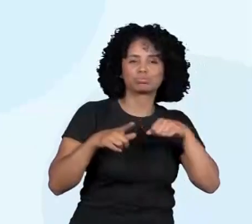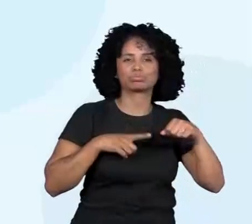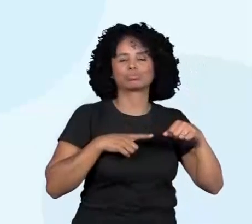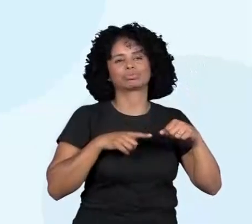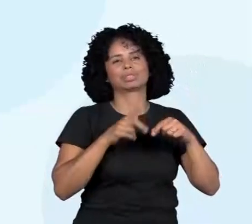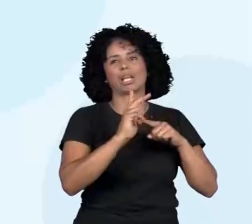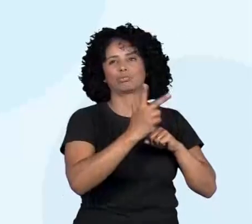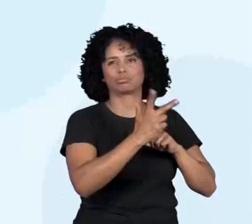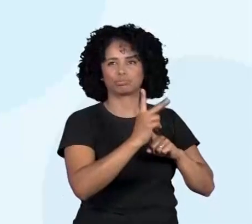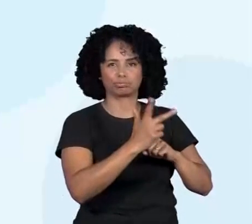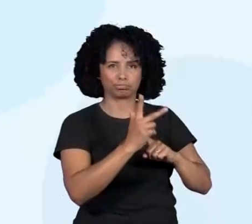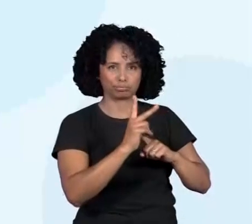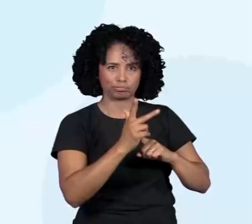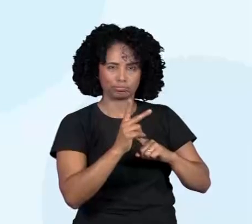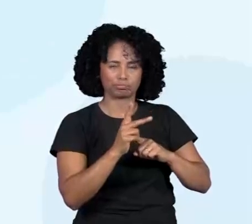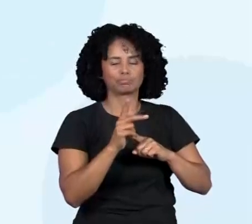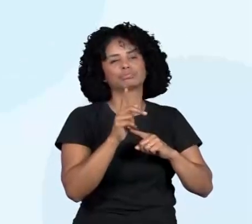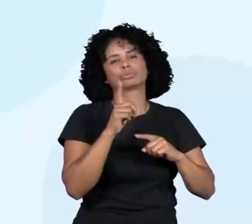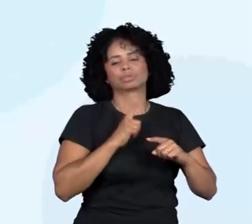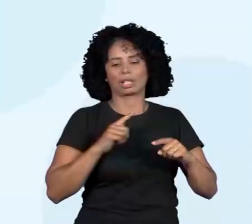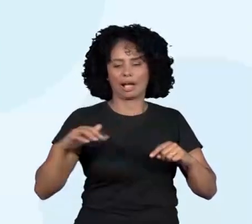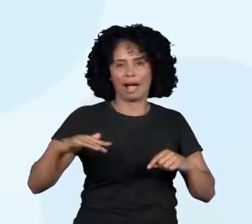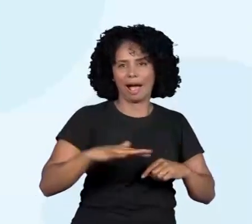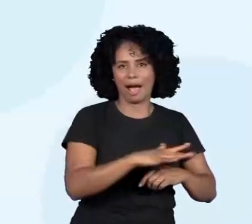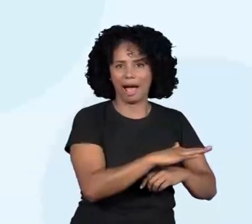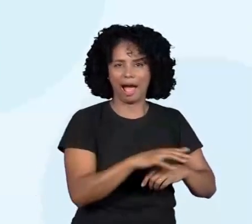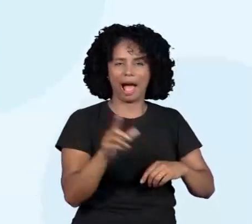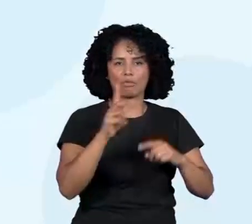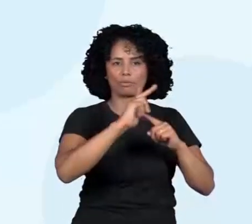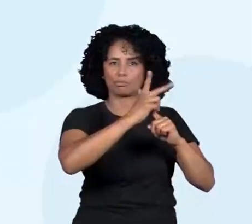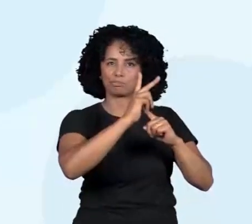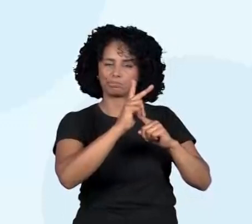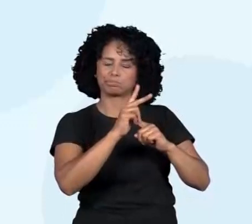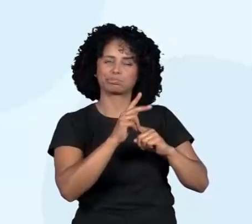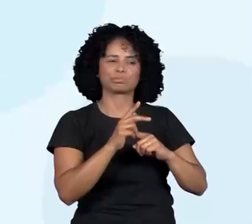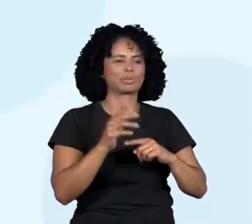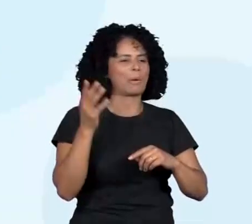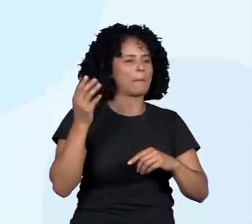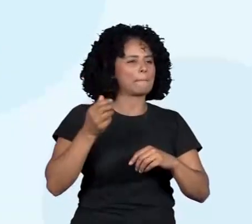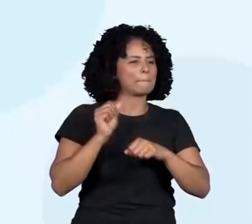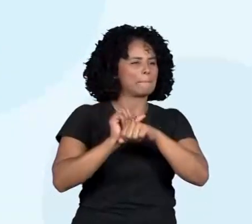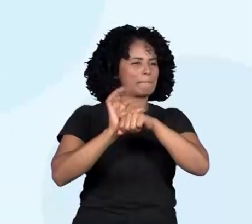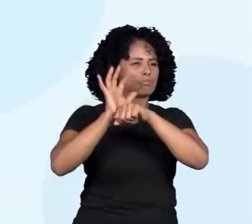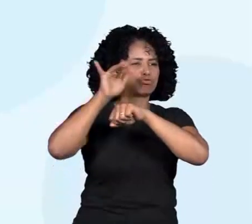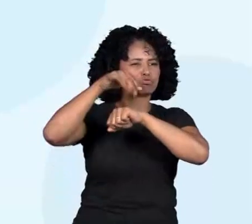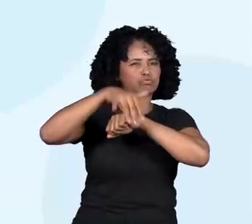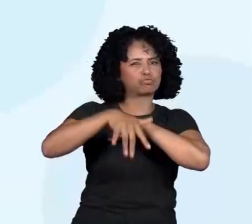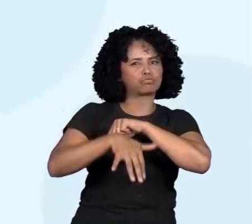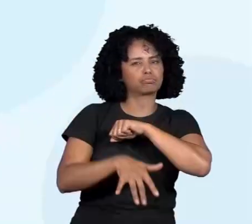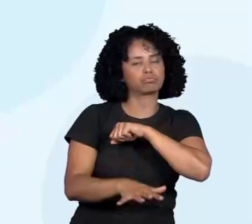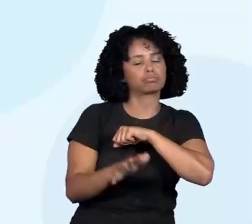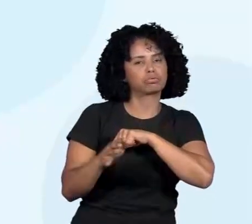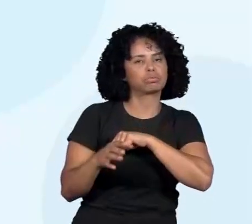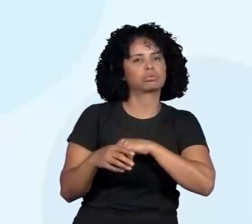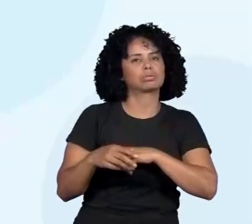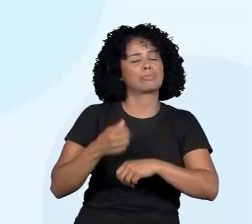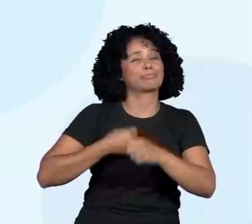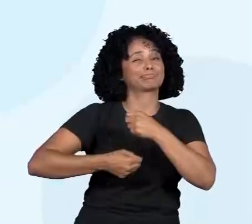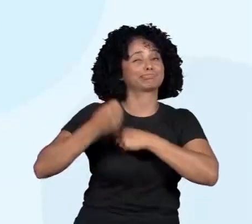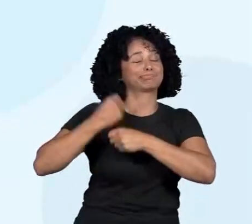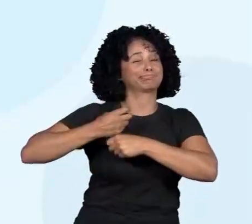século I antes de Cristo. Olha só, então é um mecanismo que mistura vários